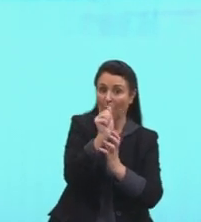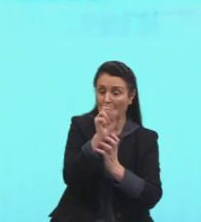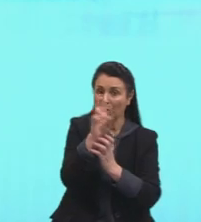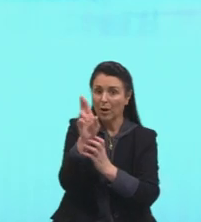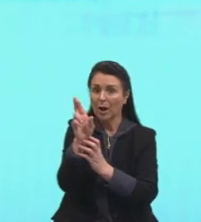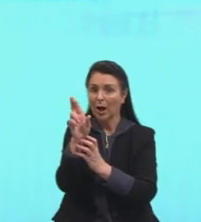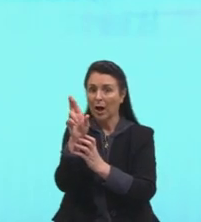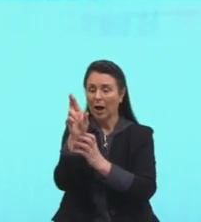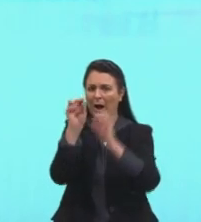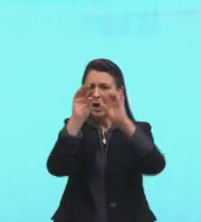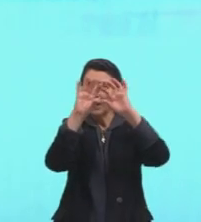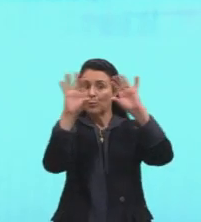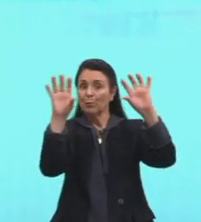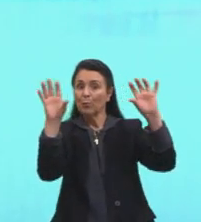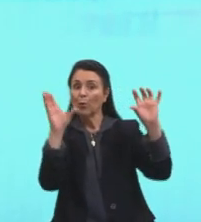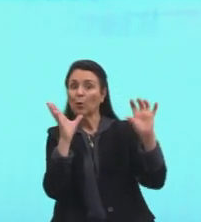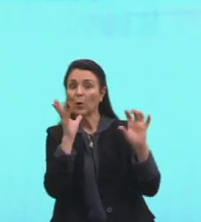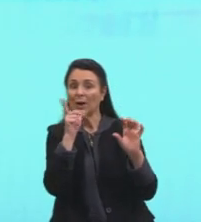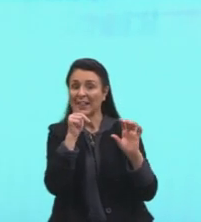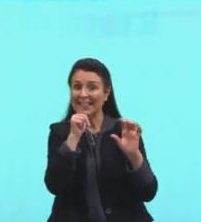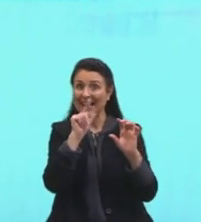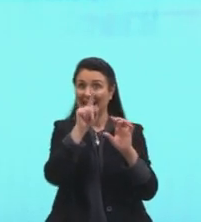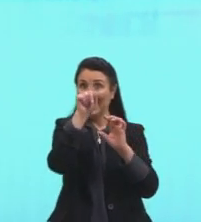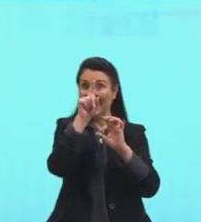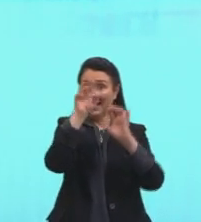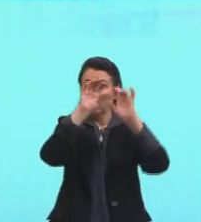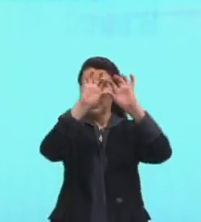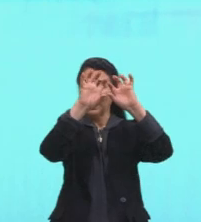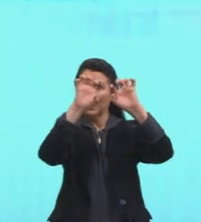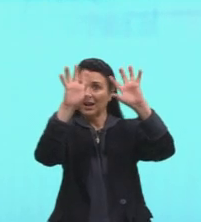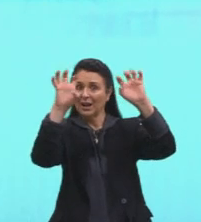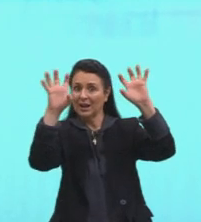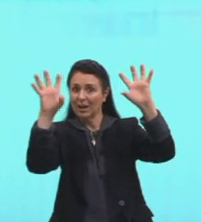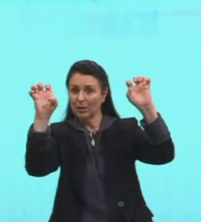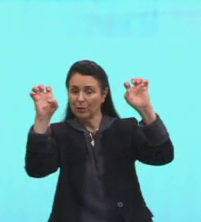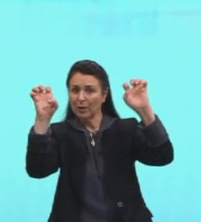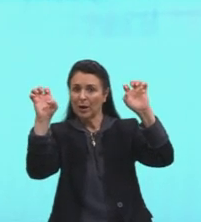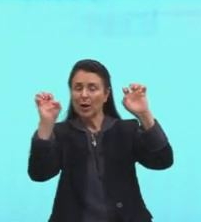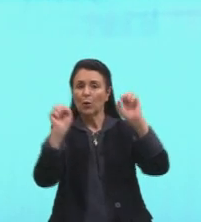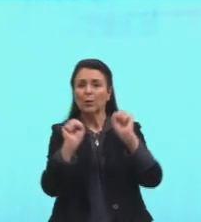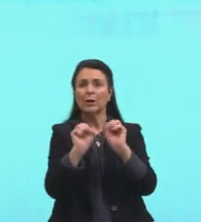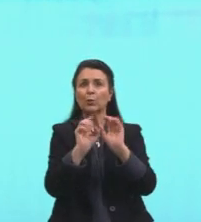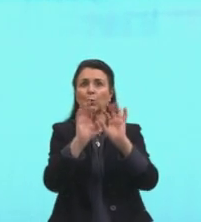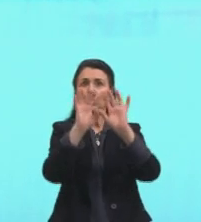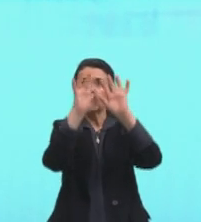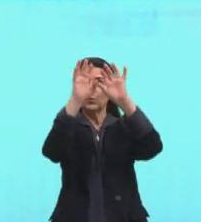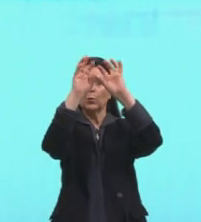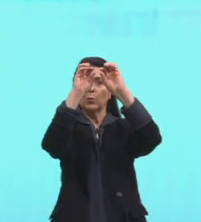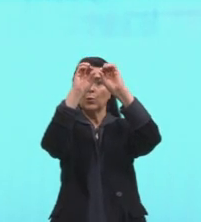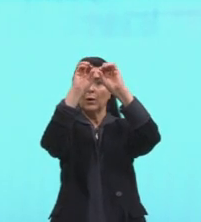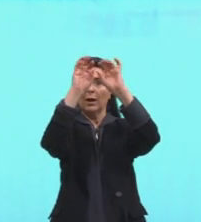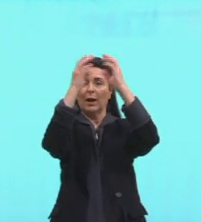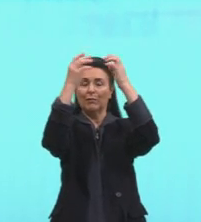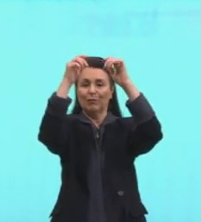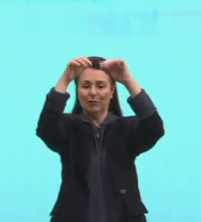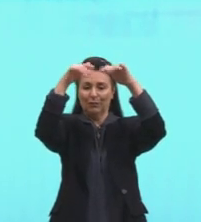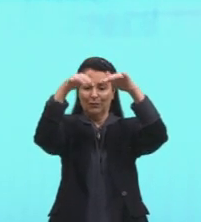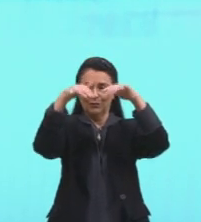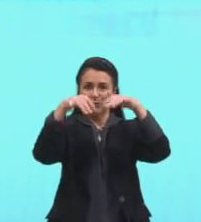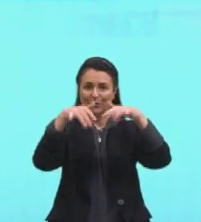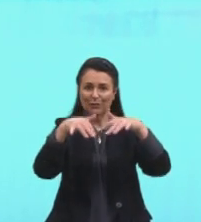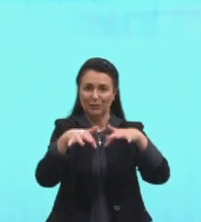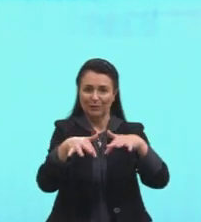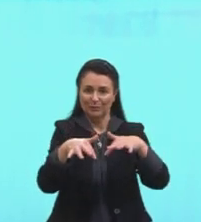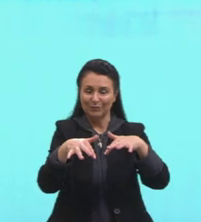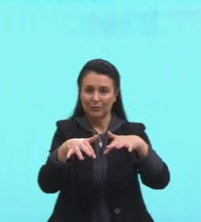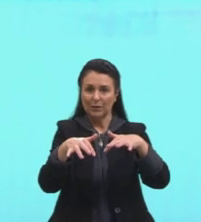água, então vai, vai chover, né, vai se condensar, quando ela condensa, então ela chove. Quando essa massa de ar passar, só